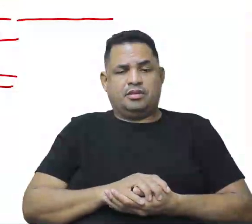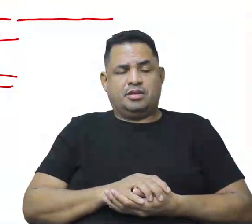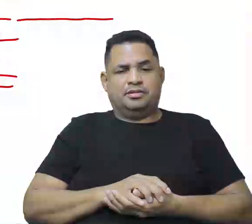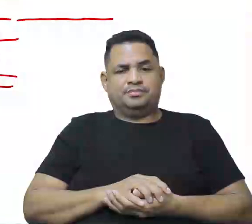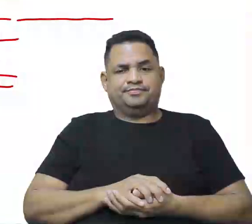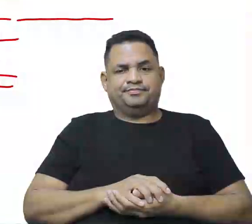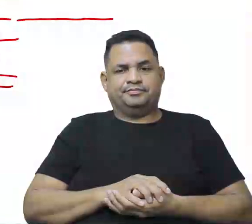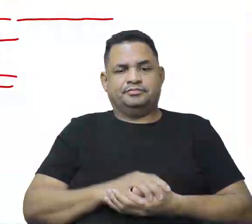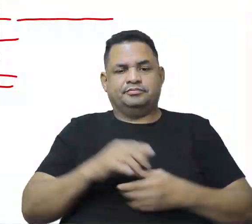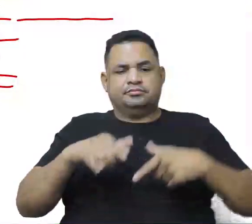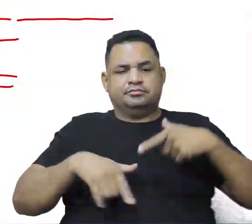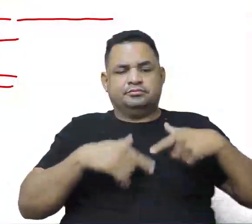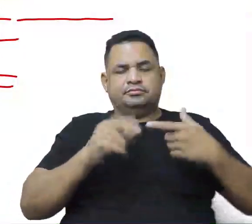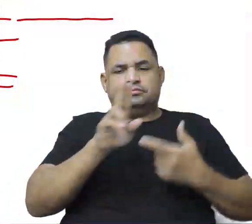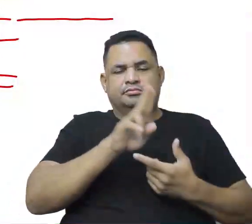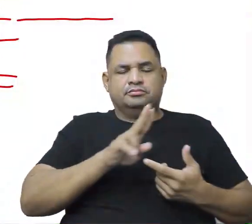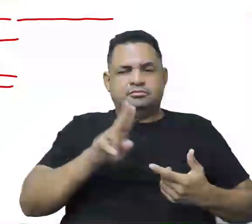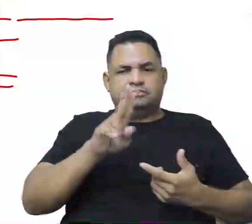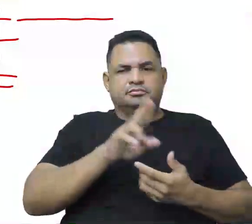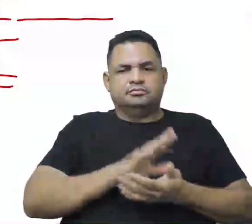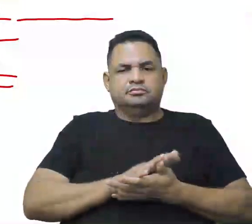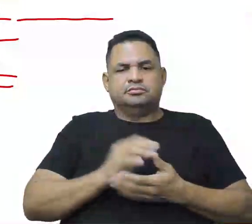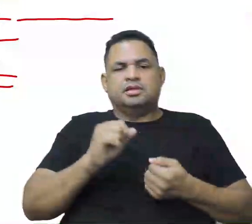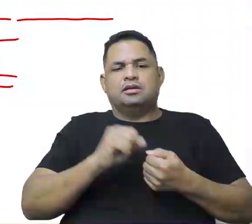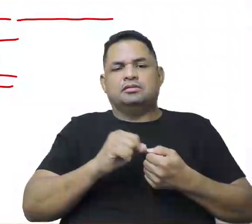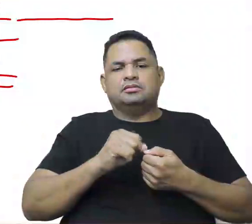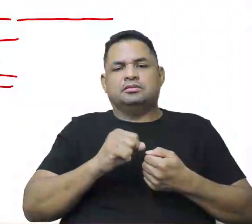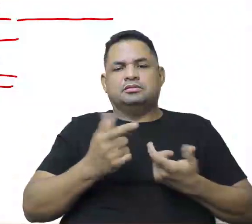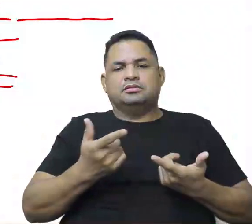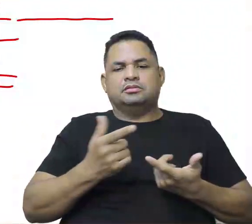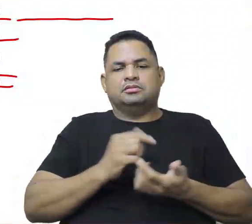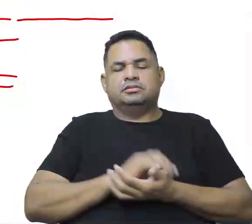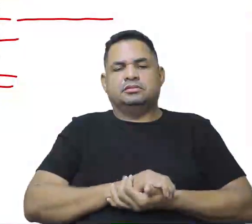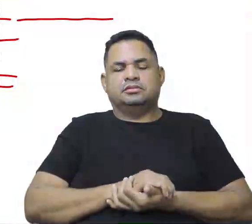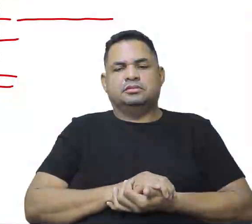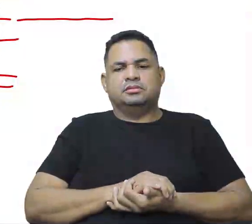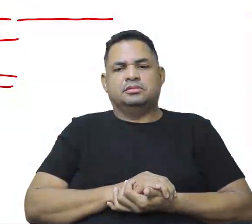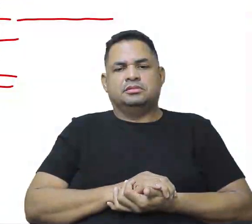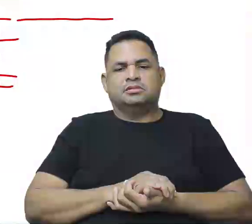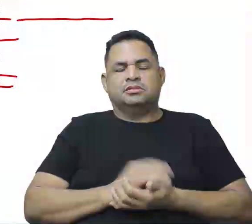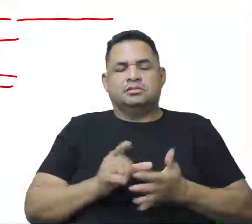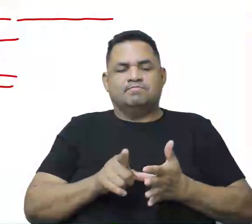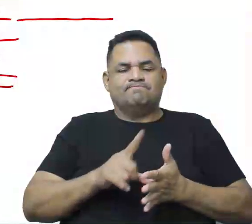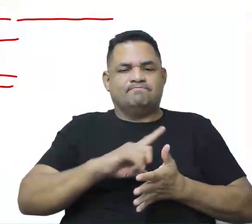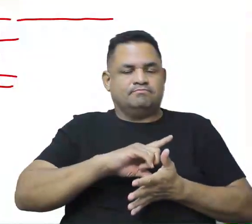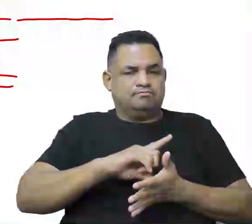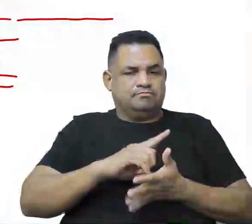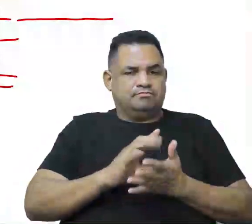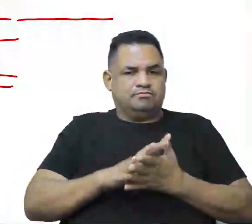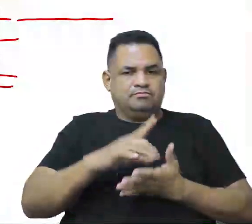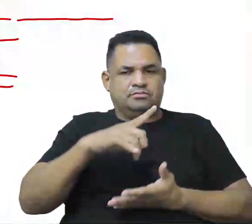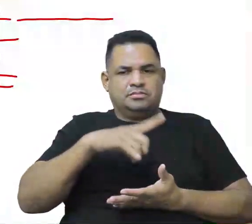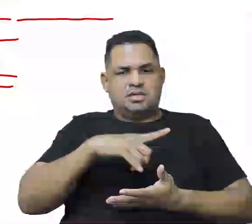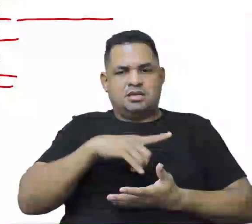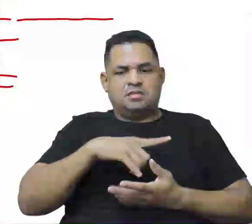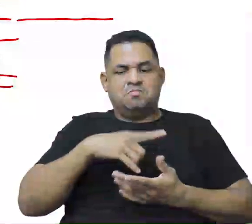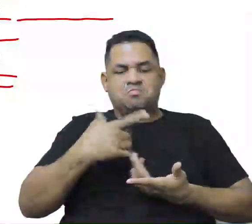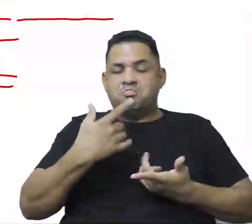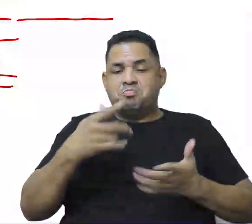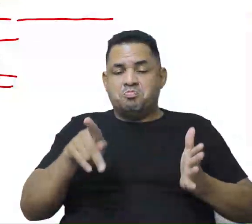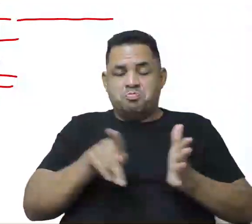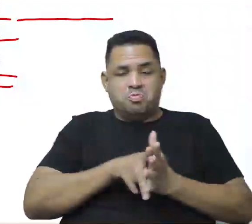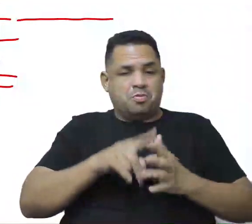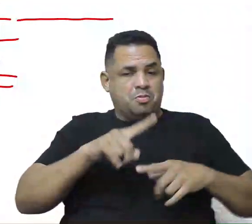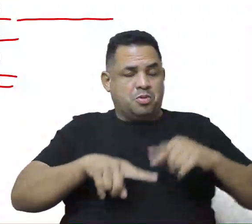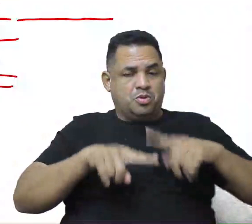é que a produção do consumidor já se faz um consumidor antes de produzir o próprio bem que ele